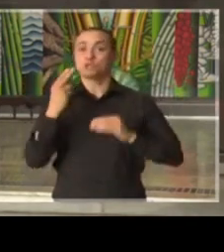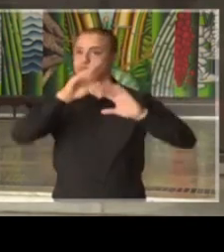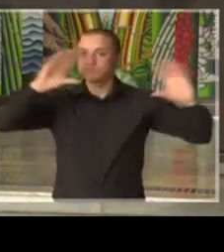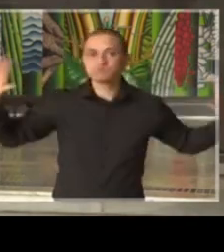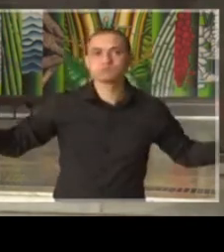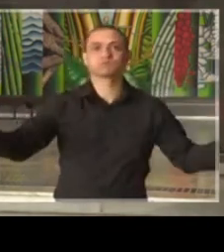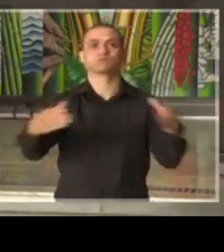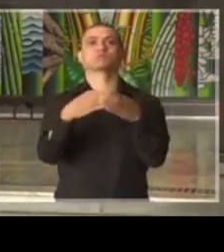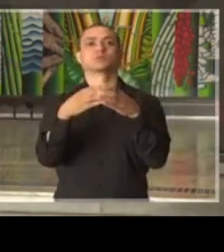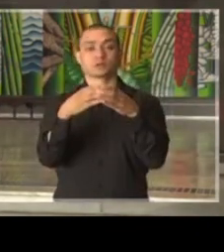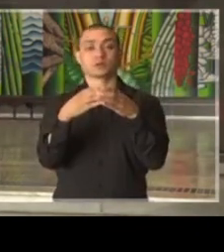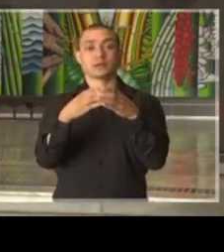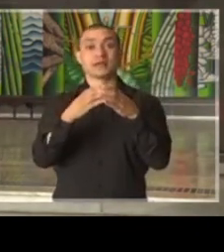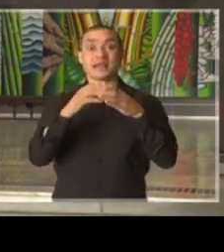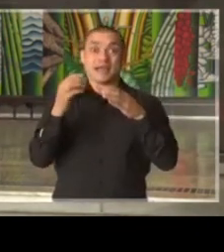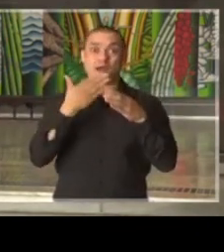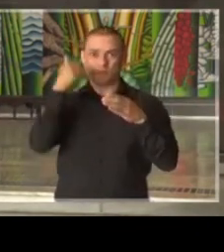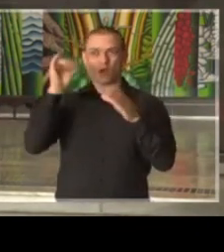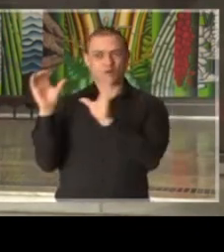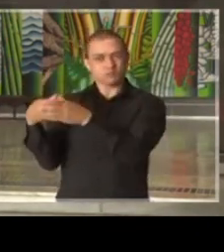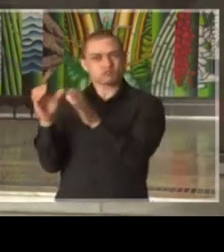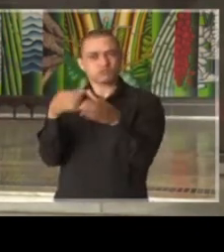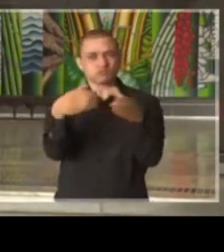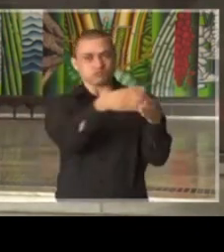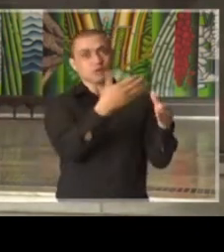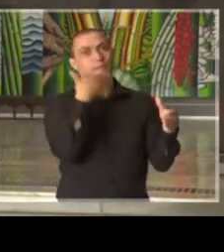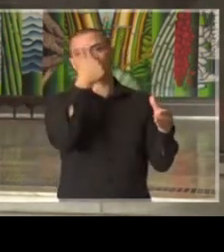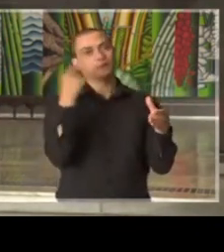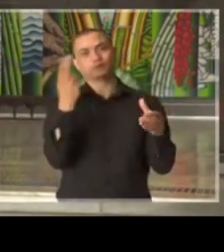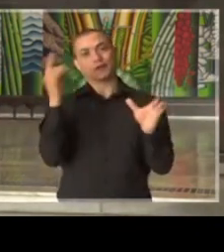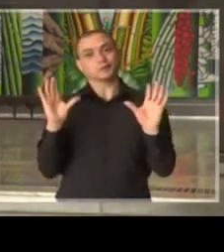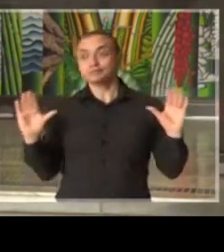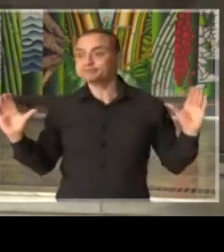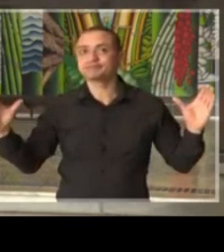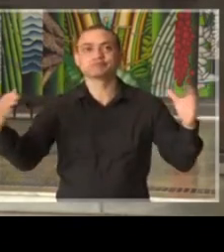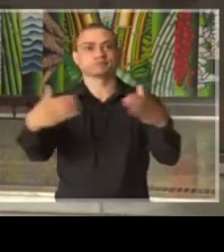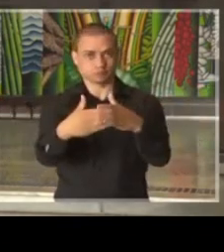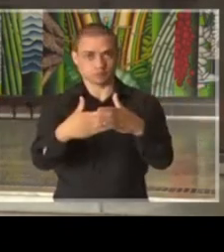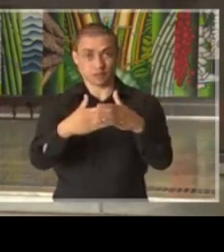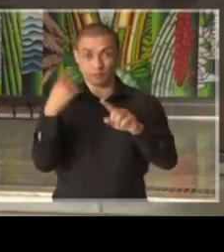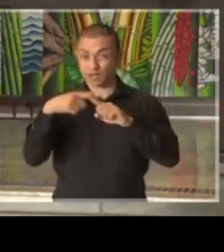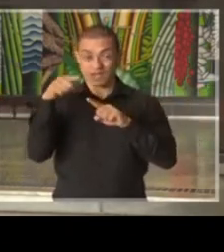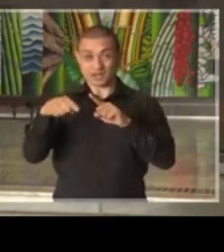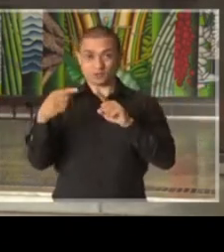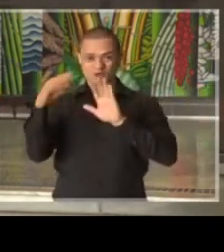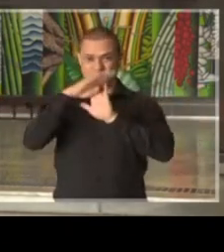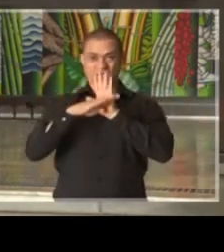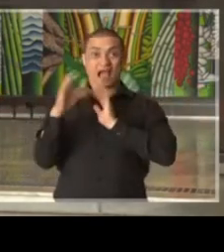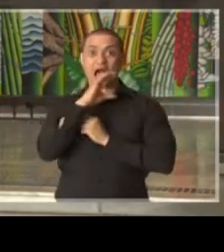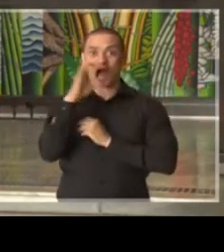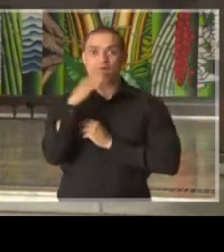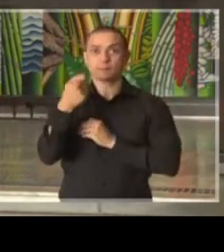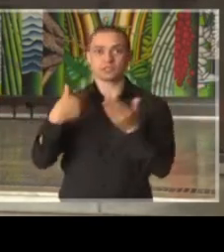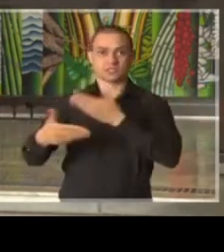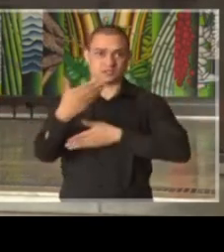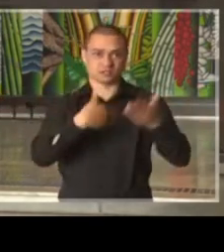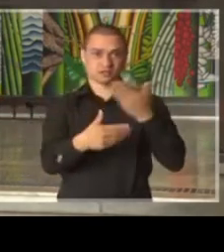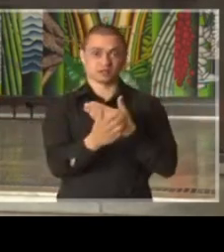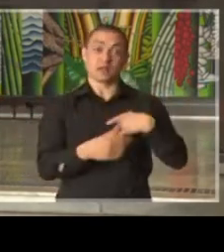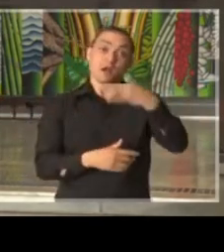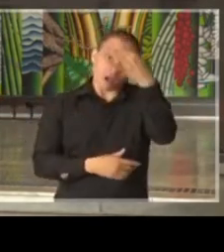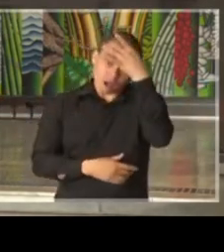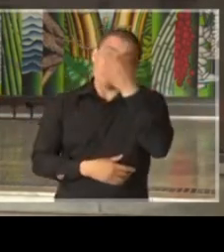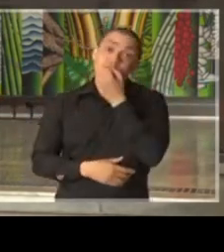especificamente. Seria o ideal, mas não há possibilidade. As medidas são urgentes e exigem deliberação. Bom senso,